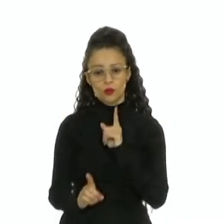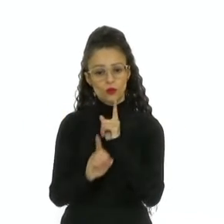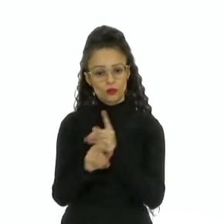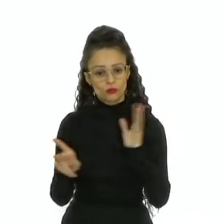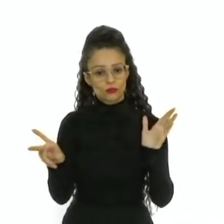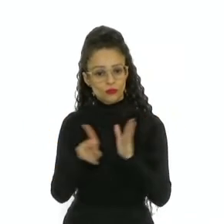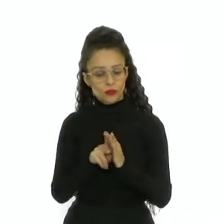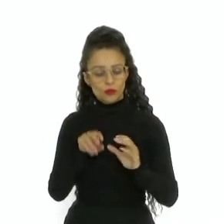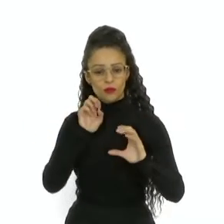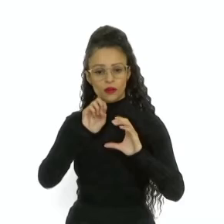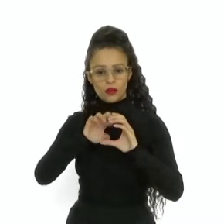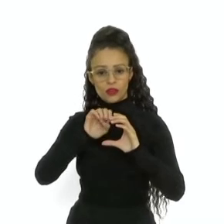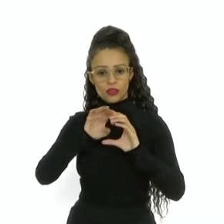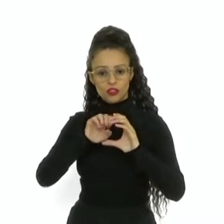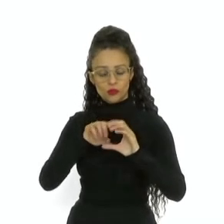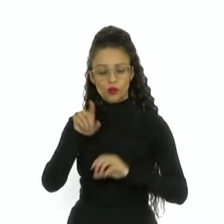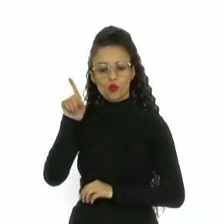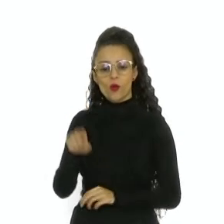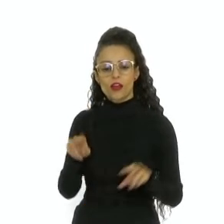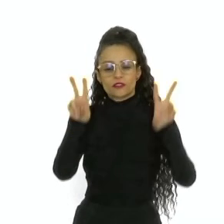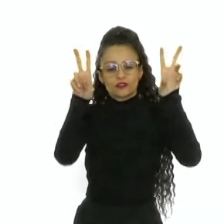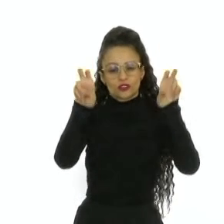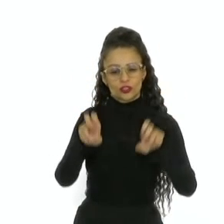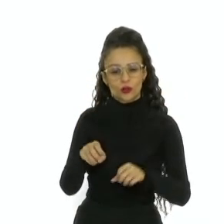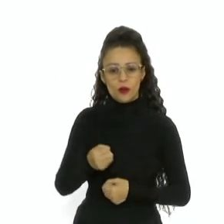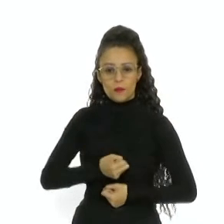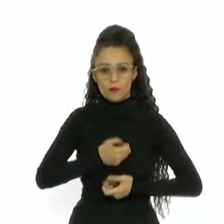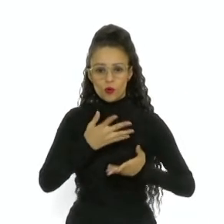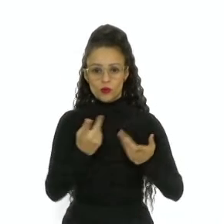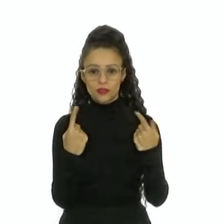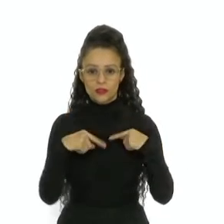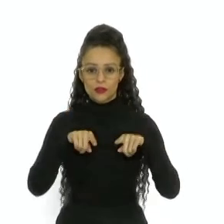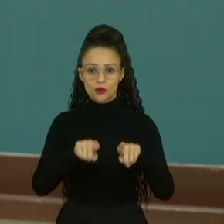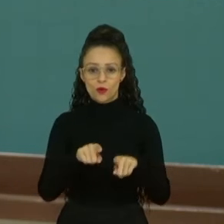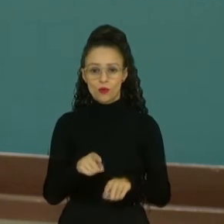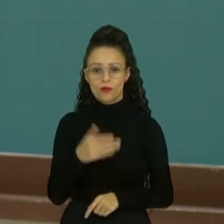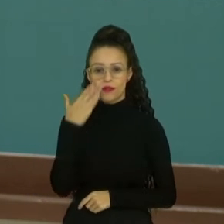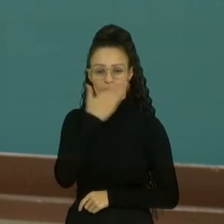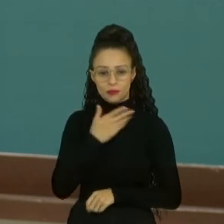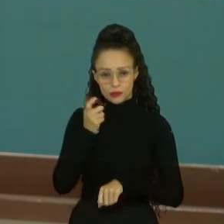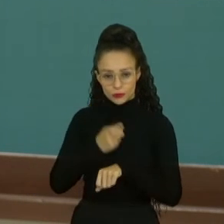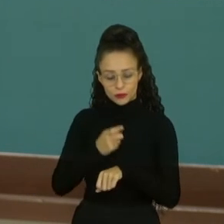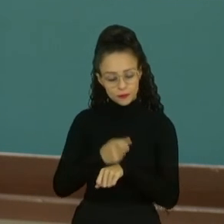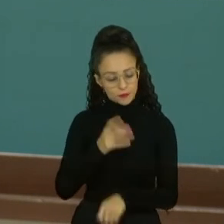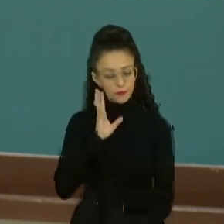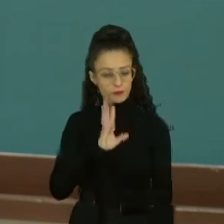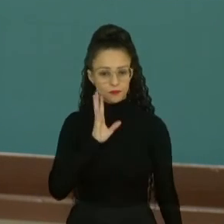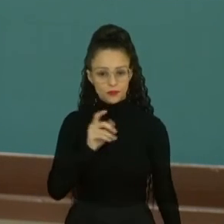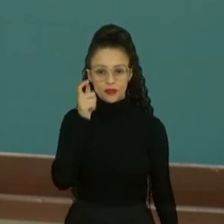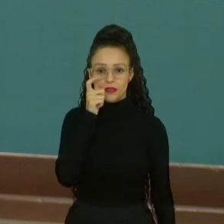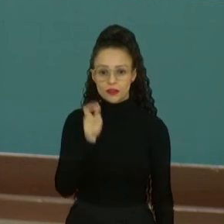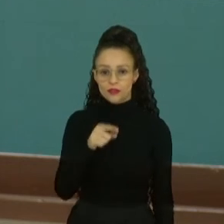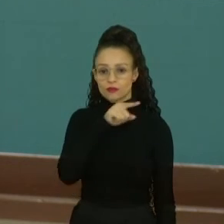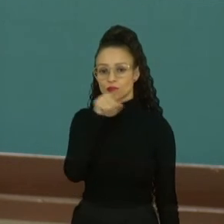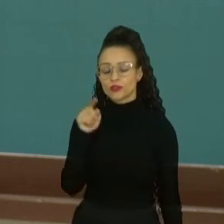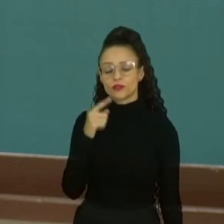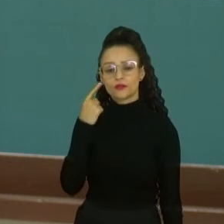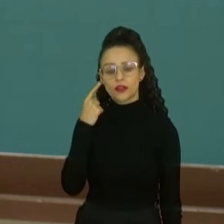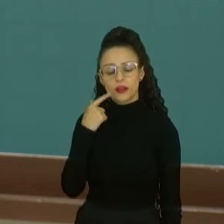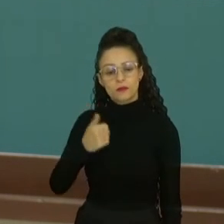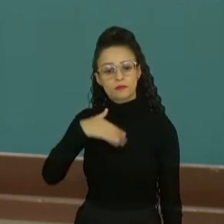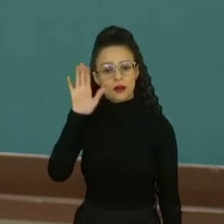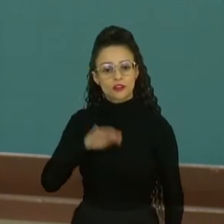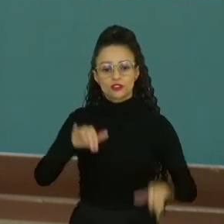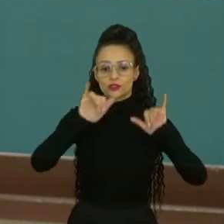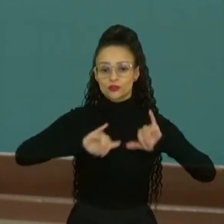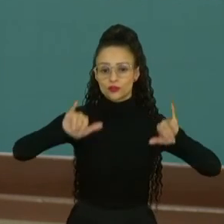Rede Globo, intitulado Poesia com Rapadura. Então, é bem legal, interessante também acompanharmos cada vez mais